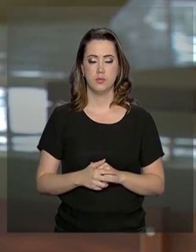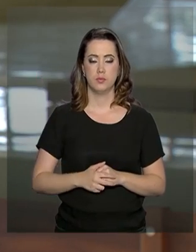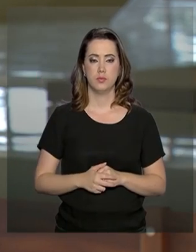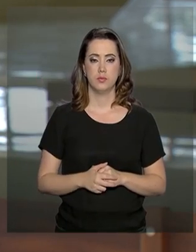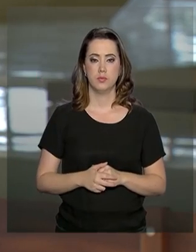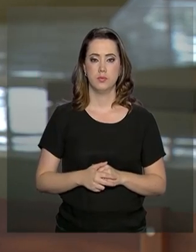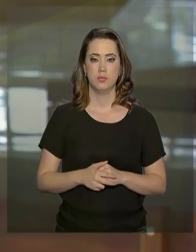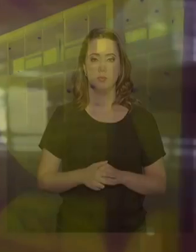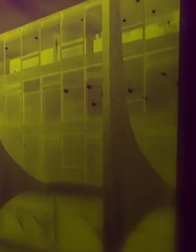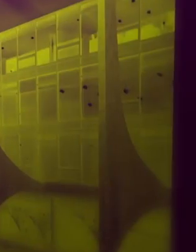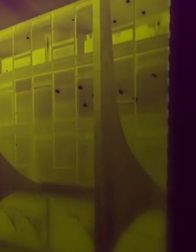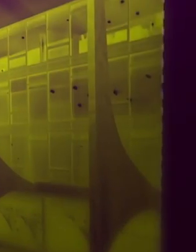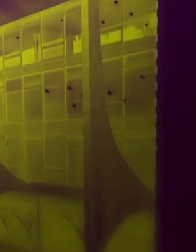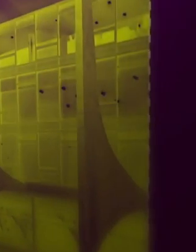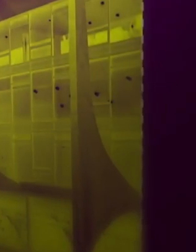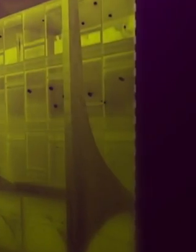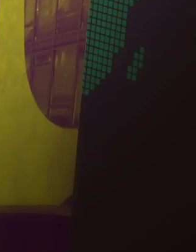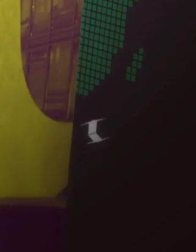federal.